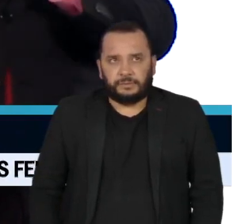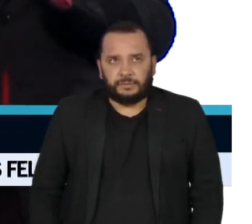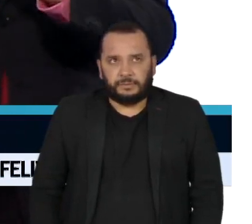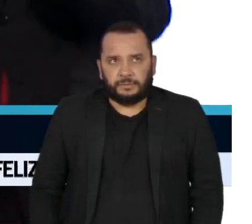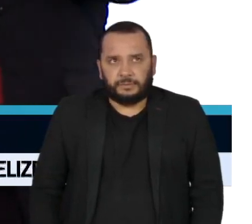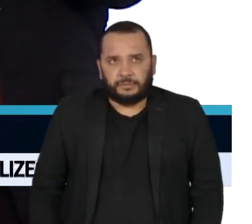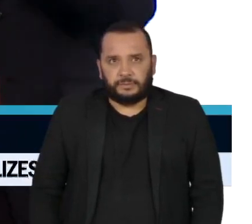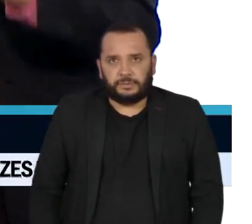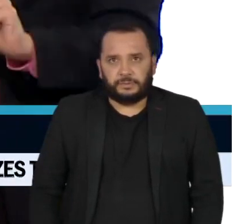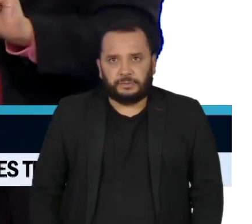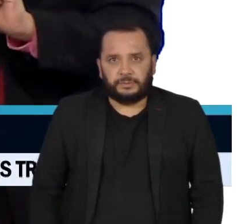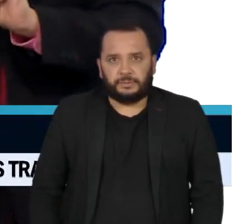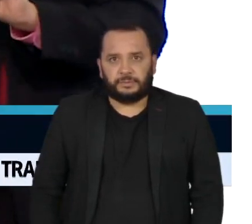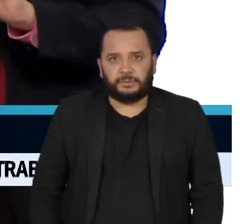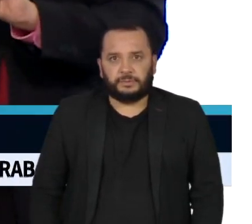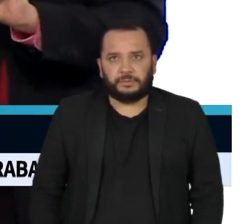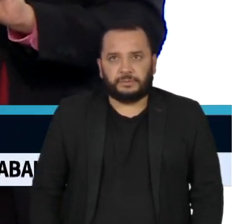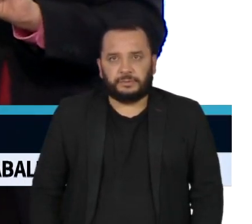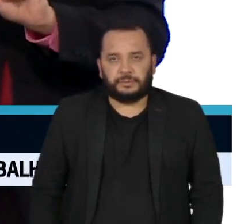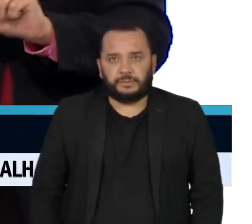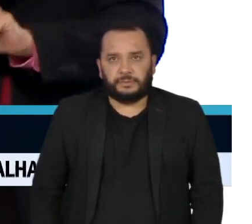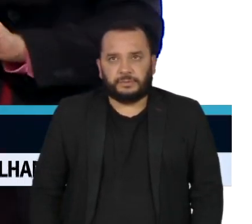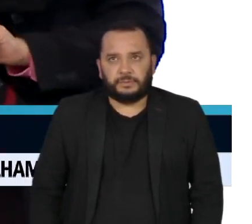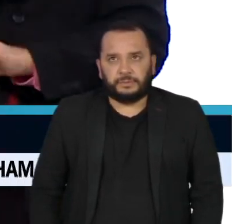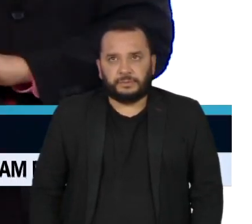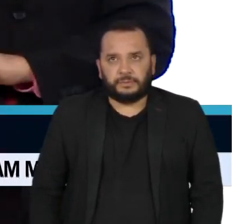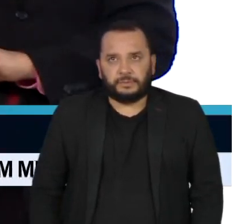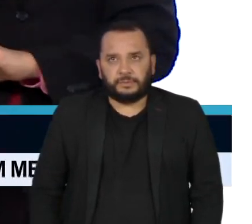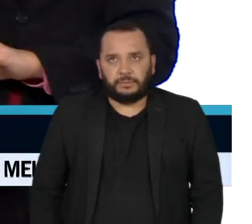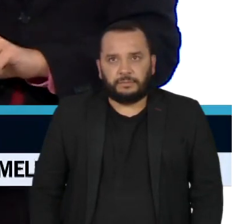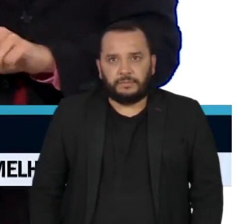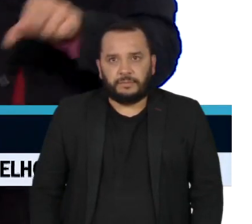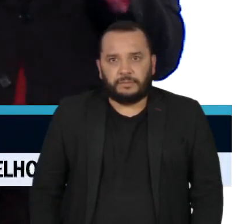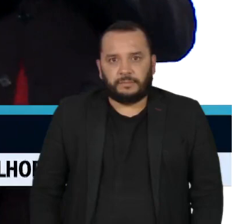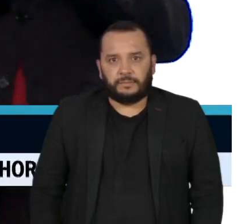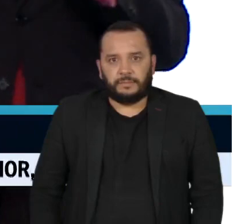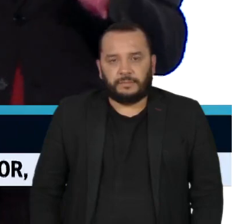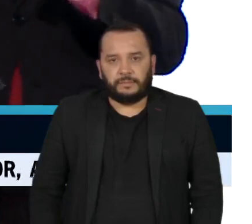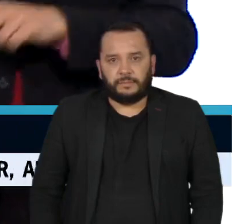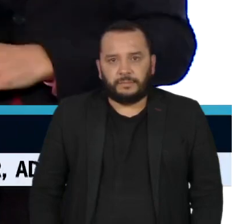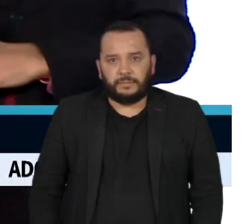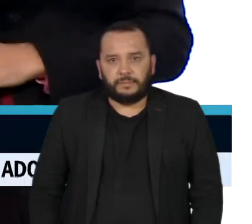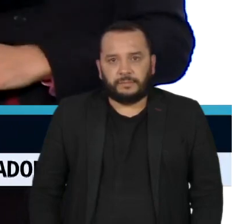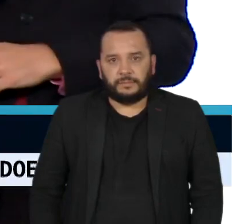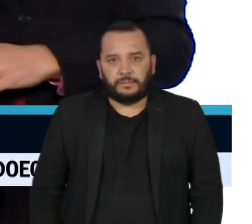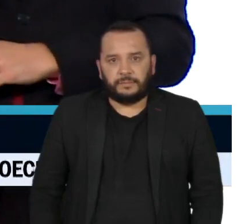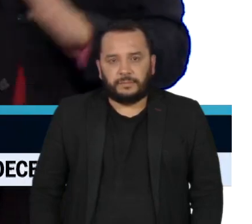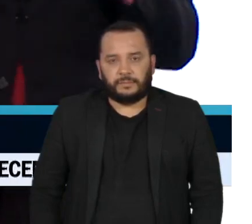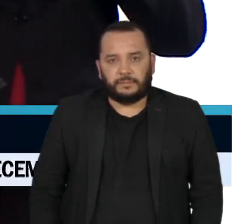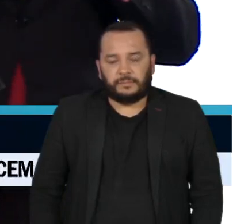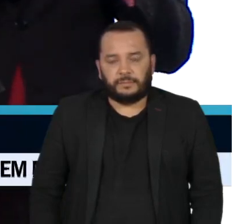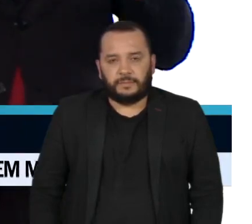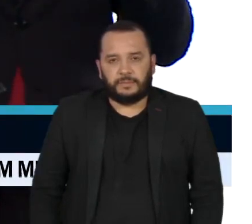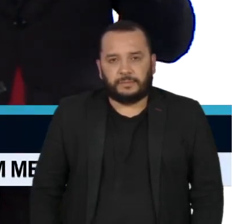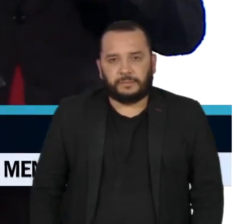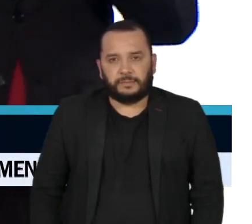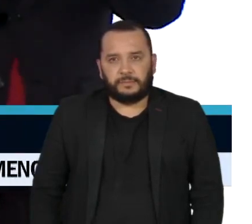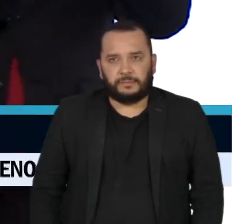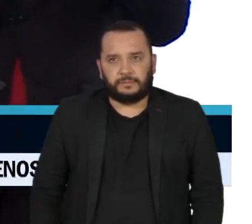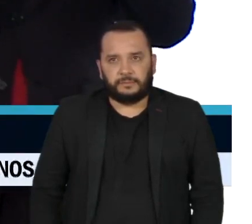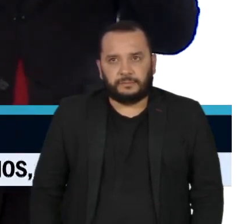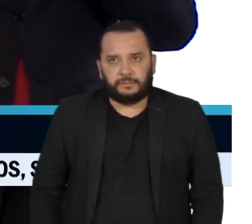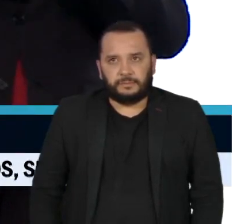redução do custo Brasil e pela melhoria do ambiente de negócios no país. Reforma